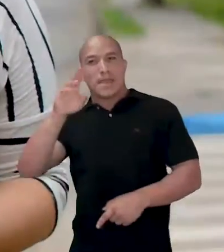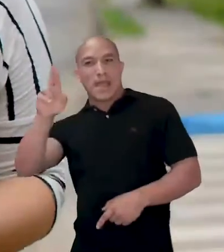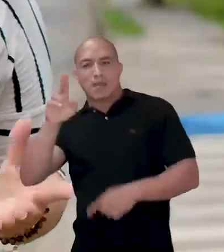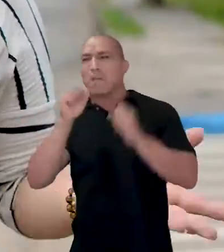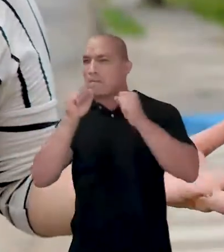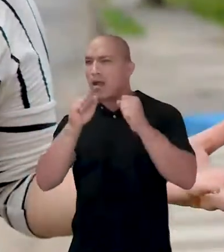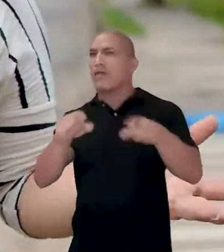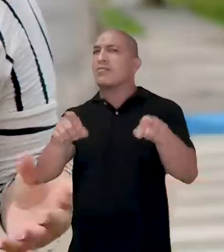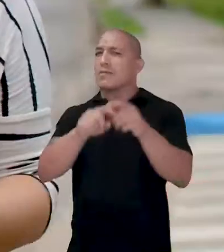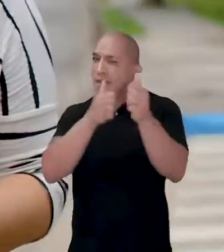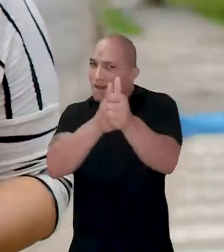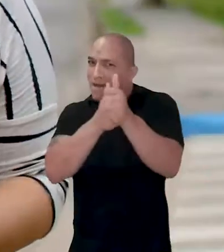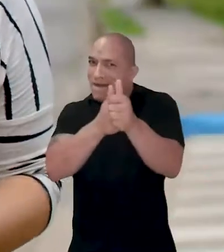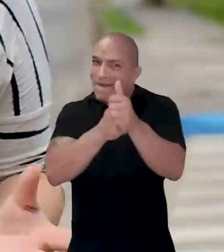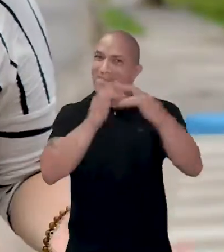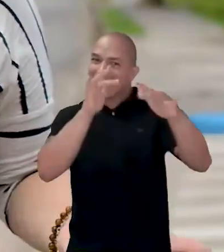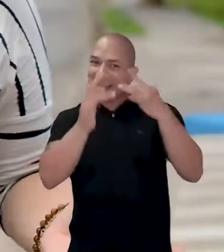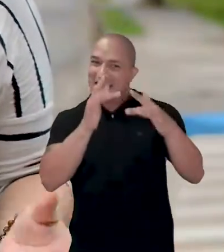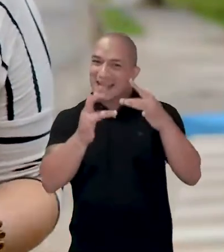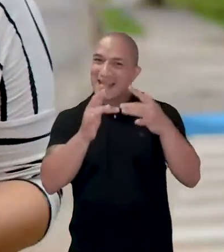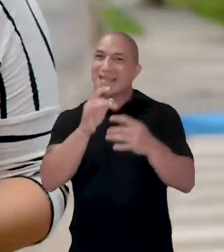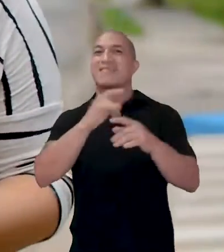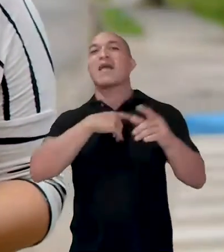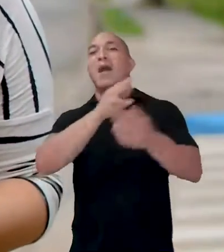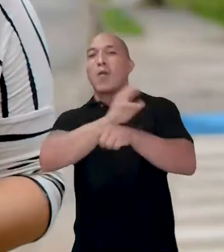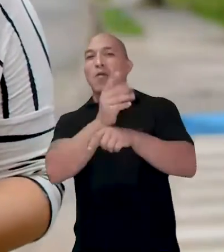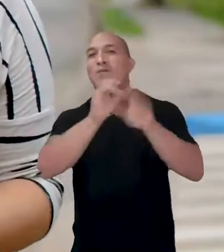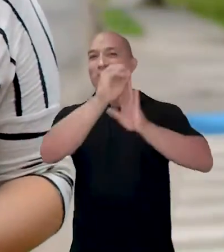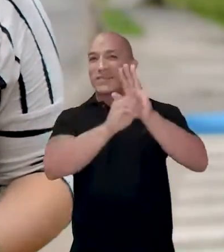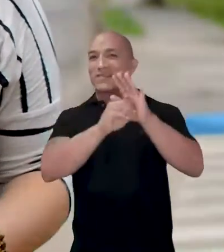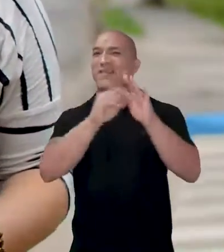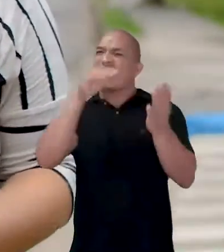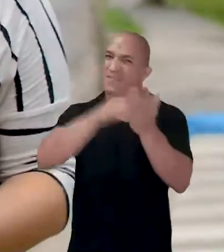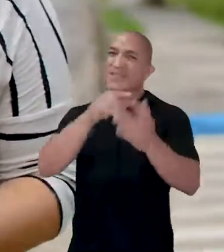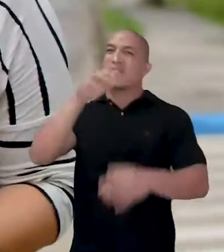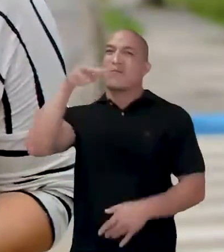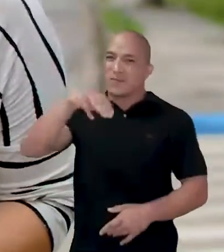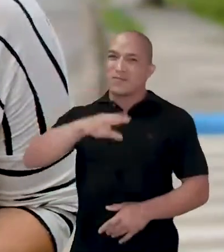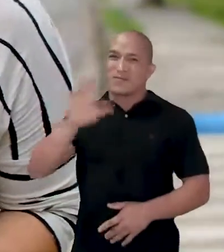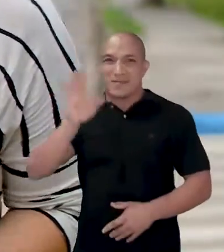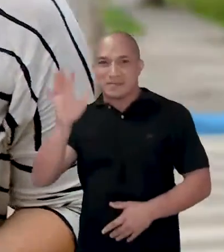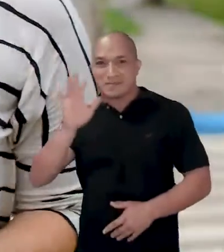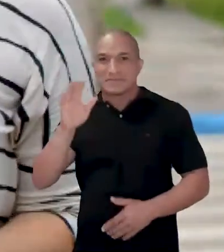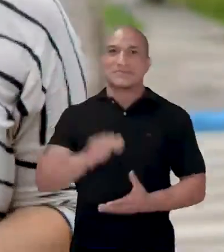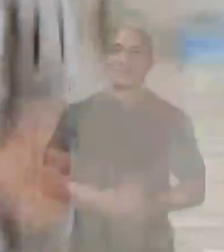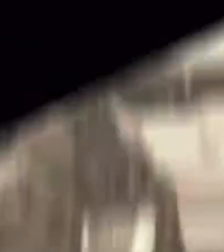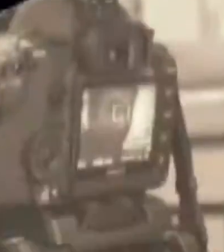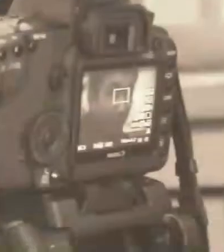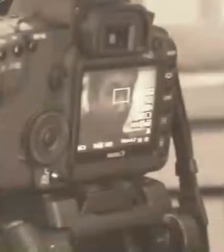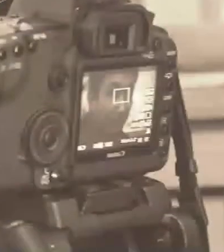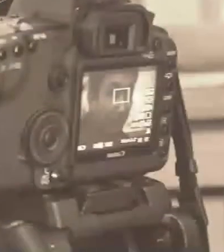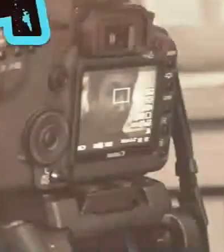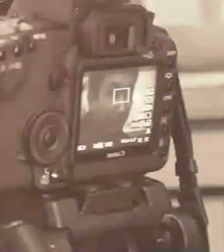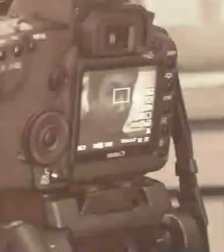.br. Você pode acompanhar também pelas redes sociais o UEMA Oficial. O Minuto UEMA fica por aqui. Tchau!